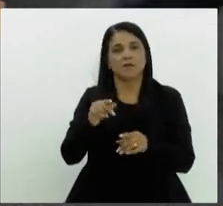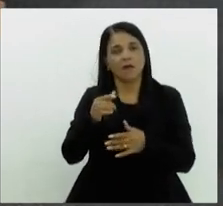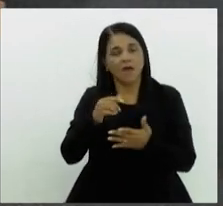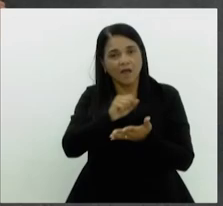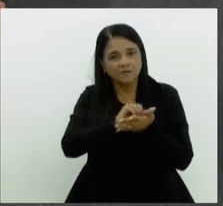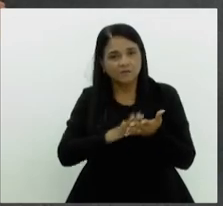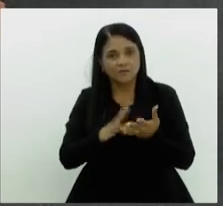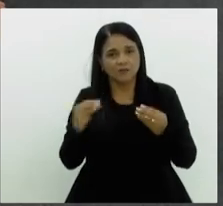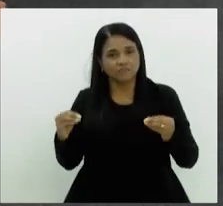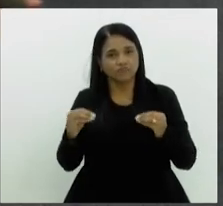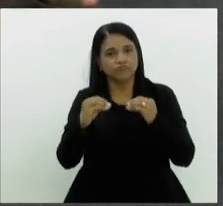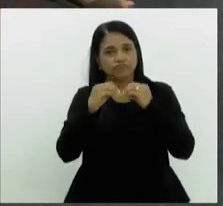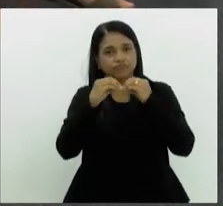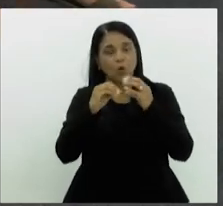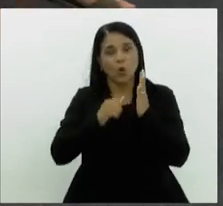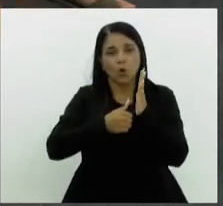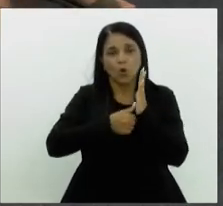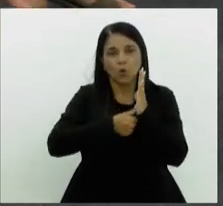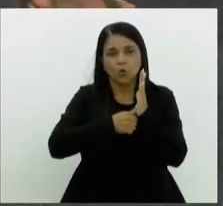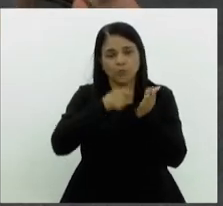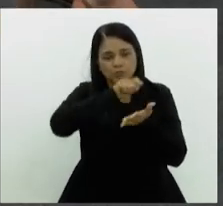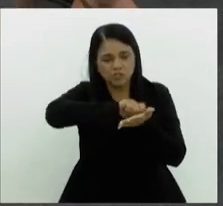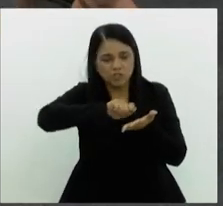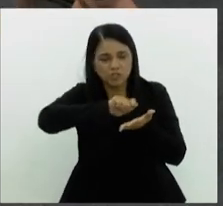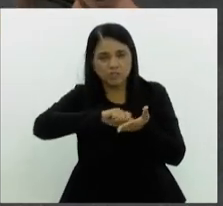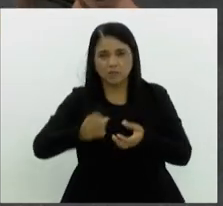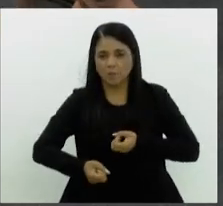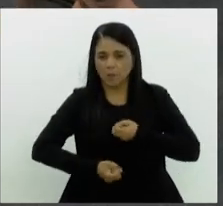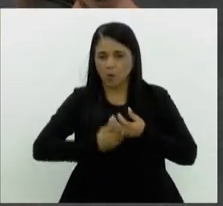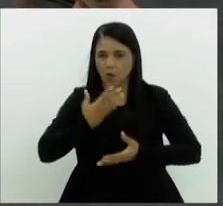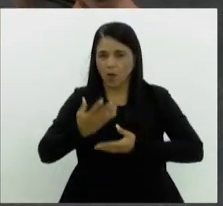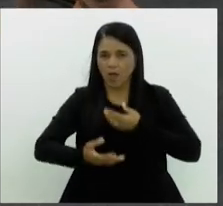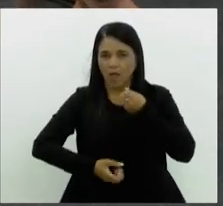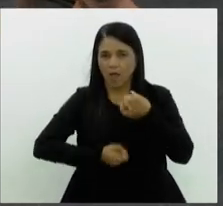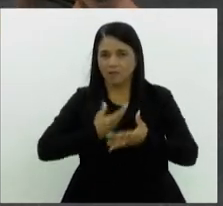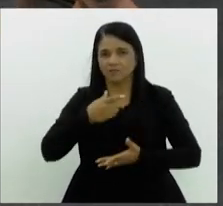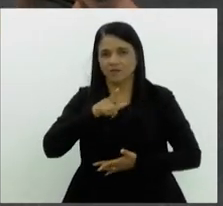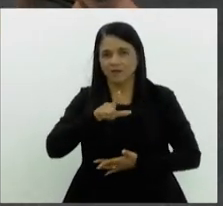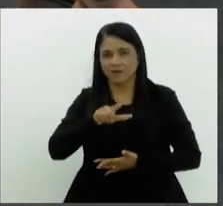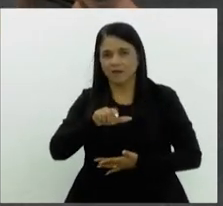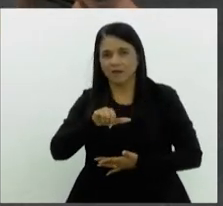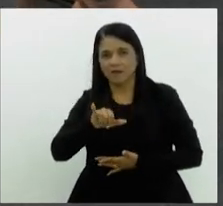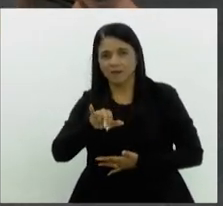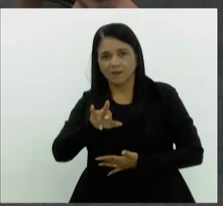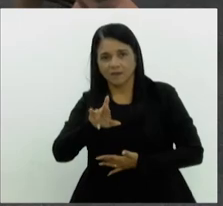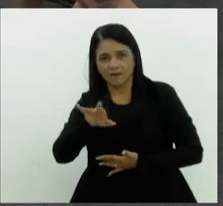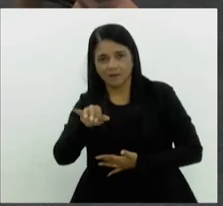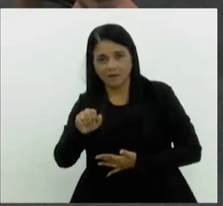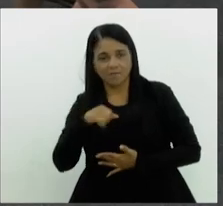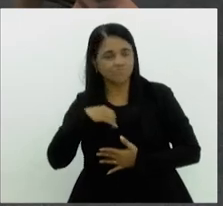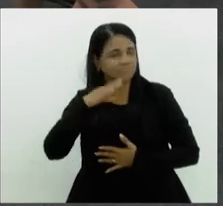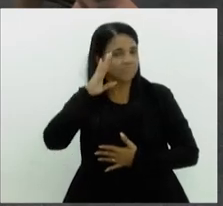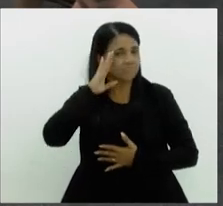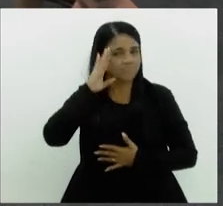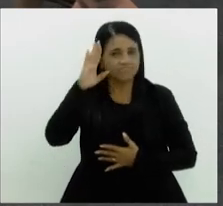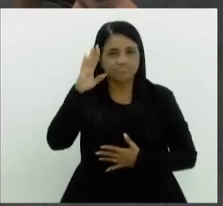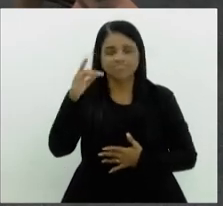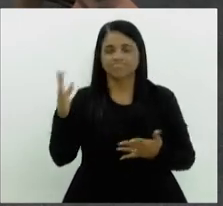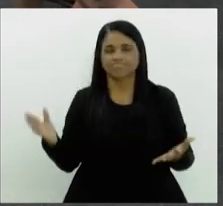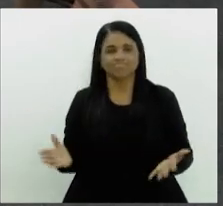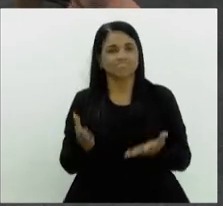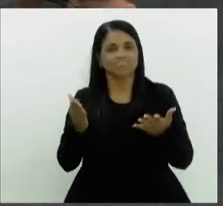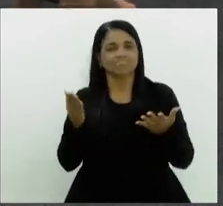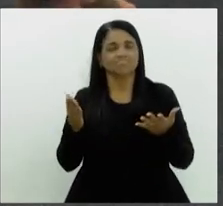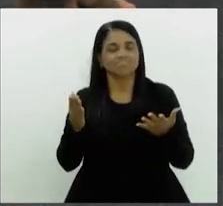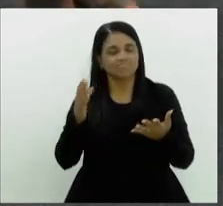extracurriculares, como um clube de escrita poética e de lírica no geral. É tão fundamental hoje para uma das manifestações